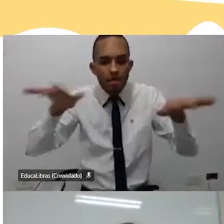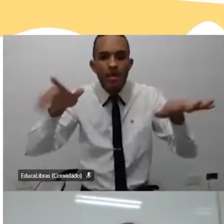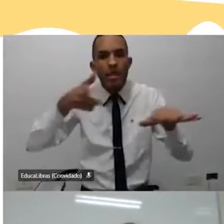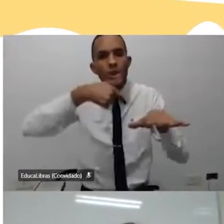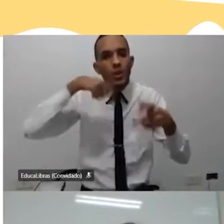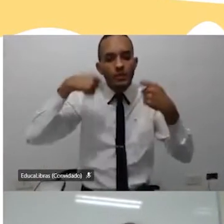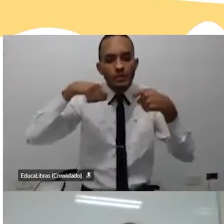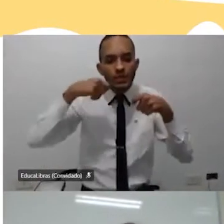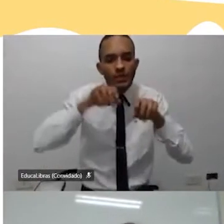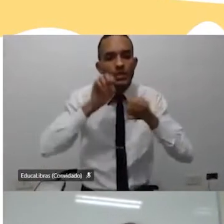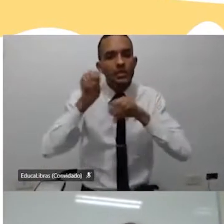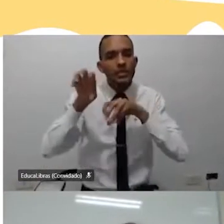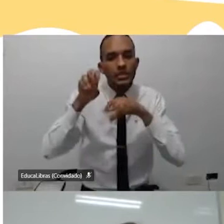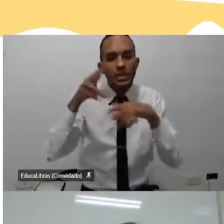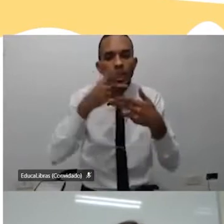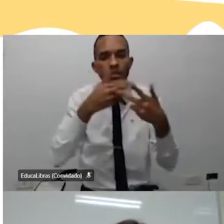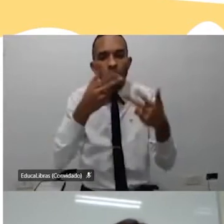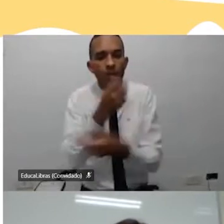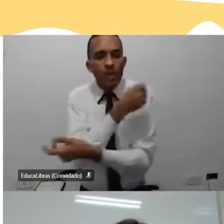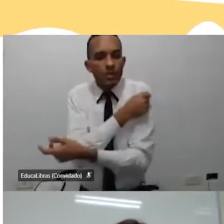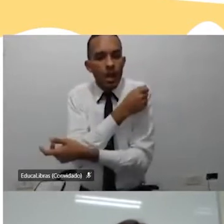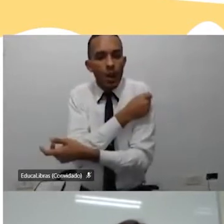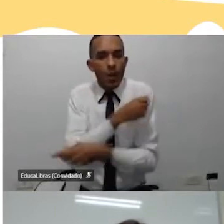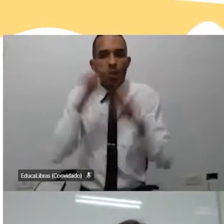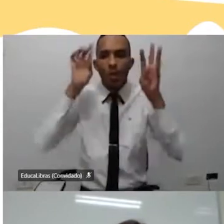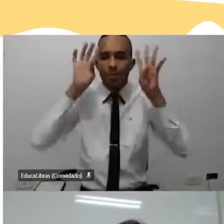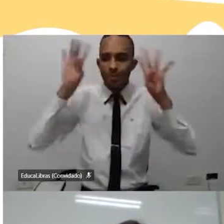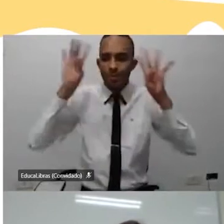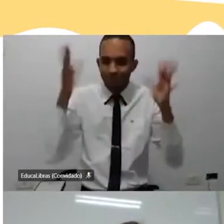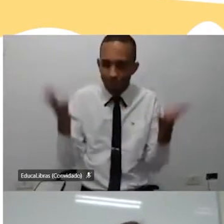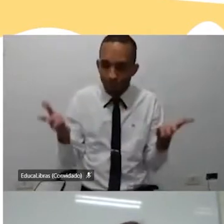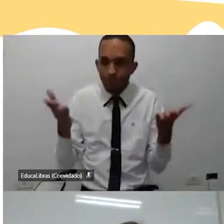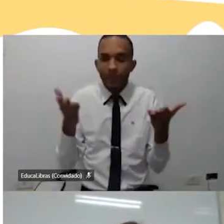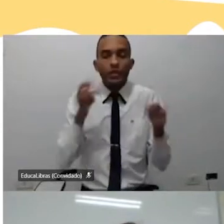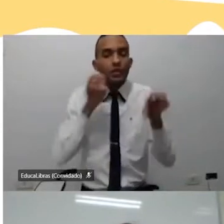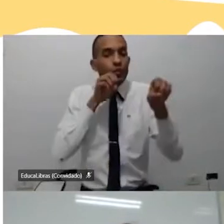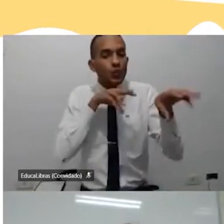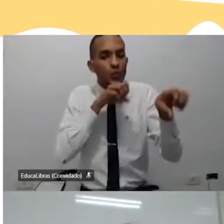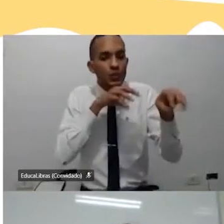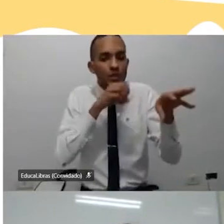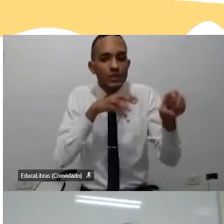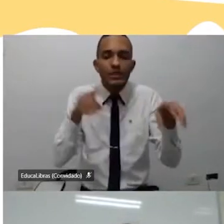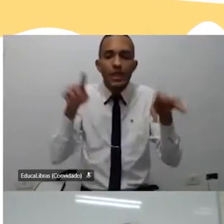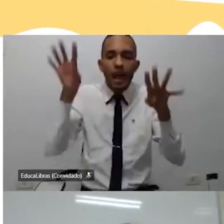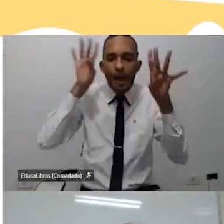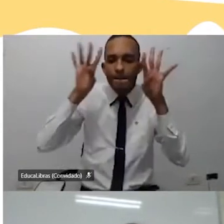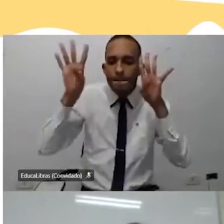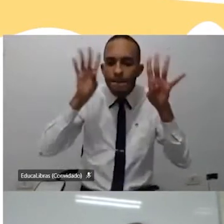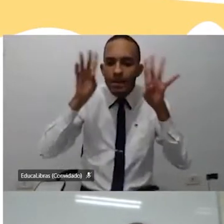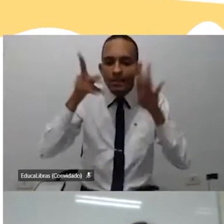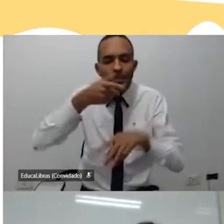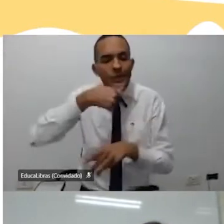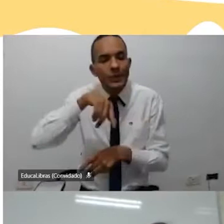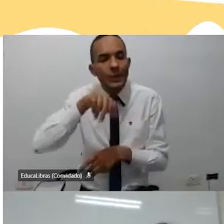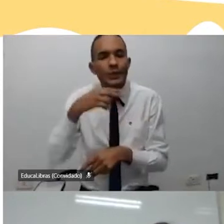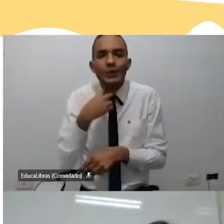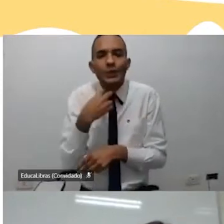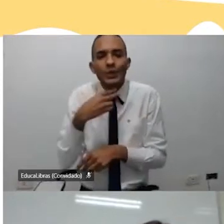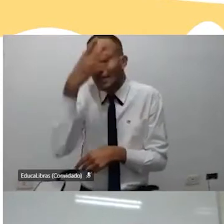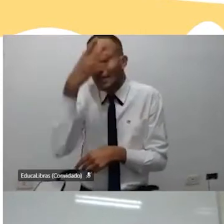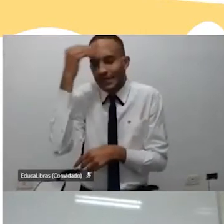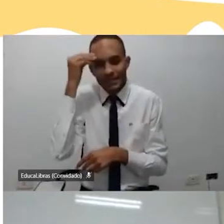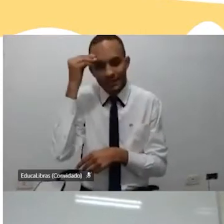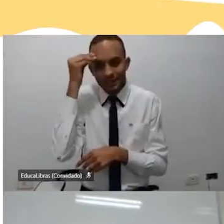precisa ensinar esses alunos a pensar. Então, o ensinar a pensar é uma coisa que a gente não pode